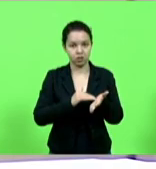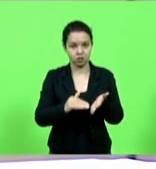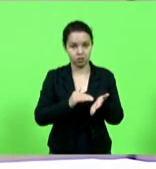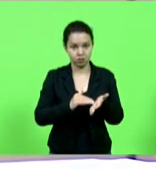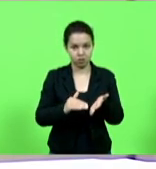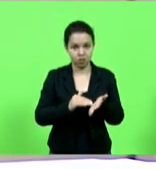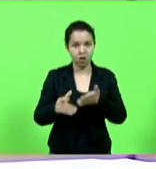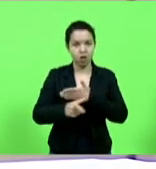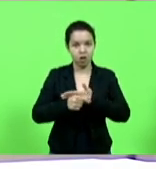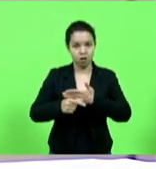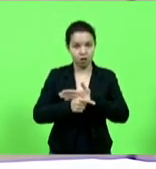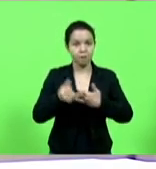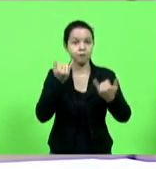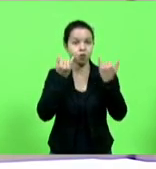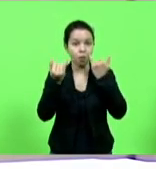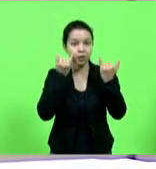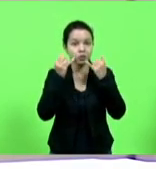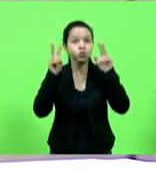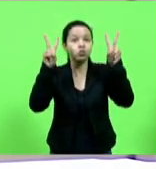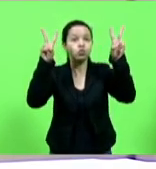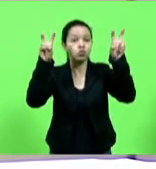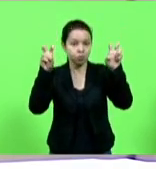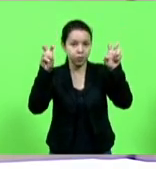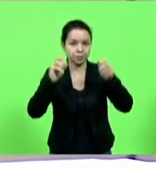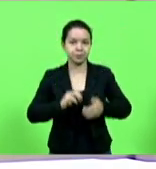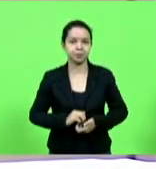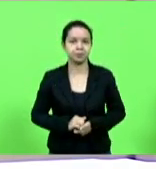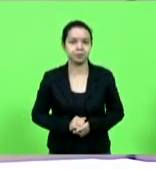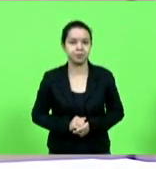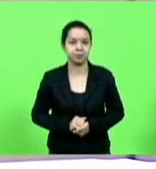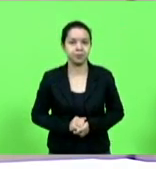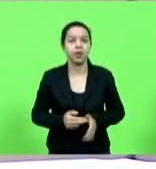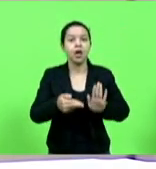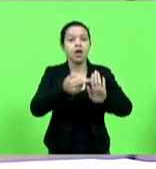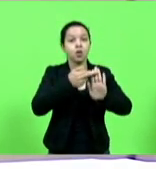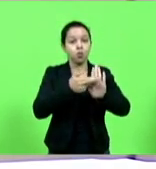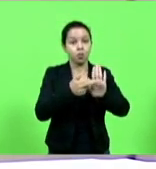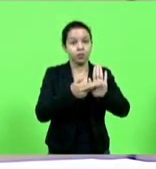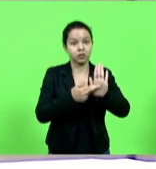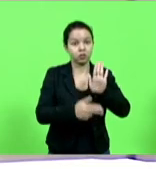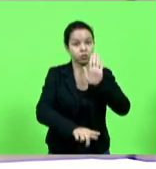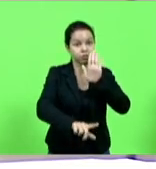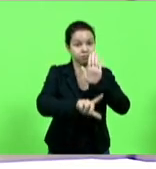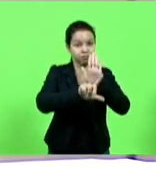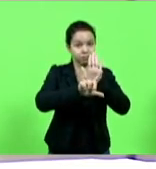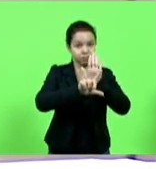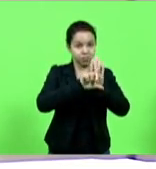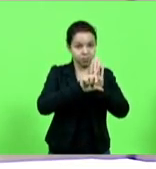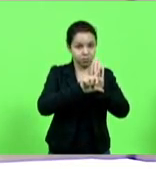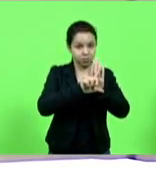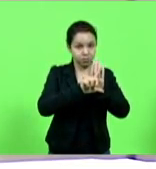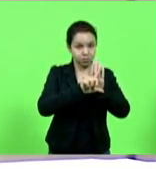Casa Civil informações acerca da regulamentação da lei do